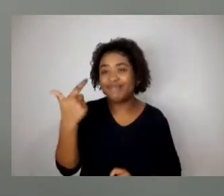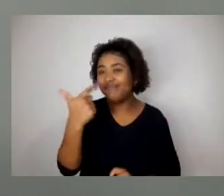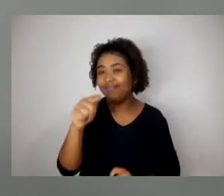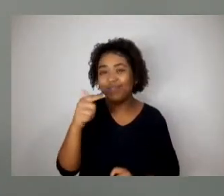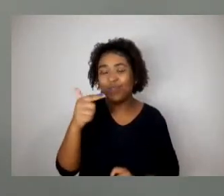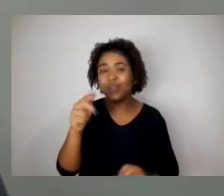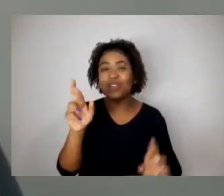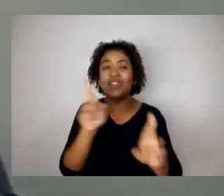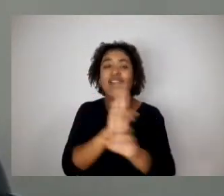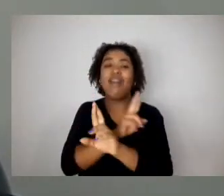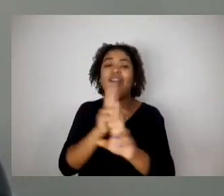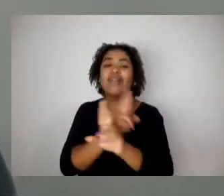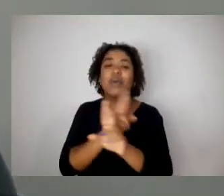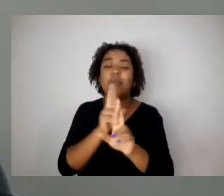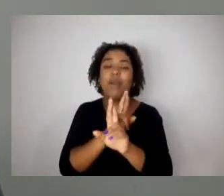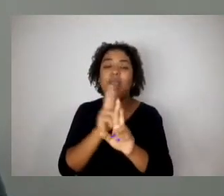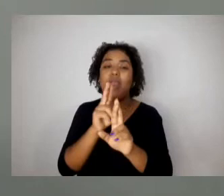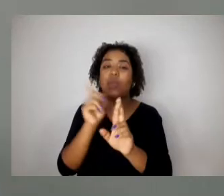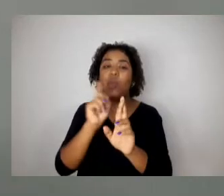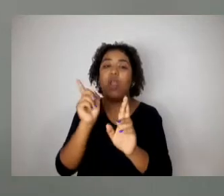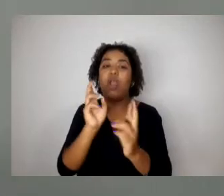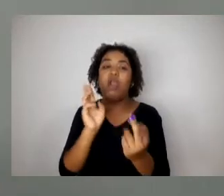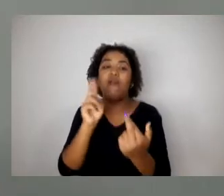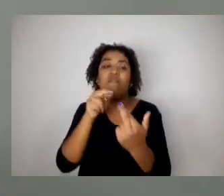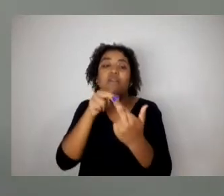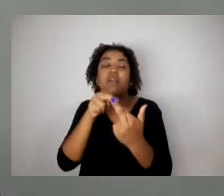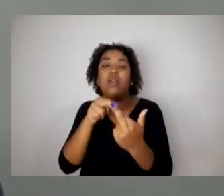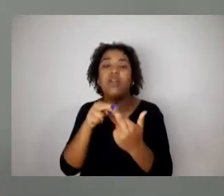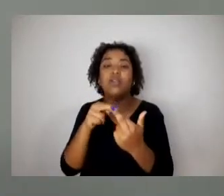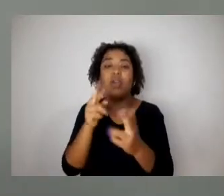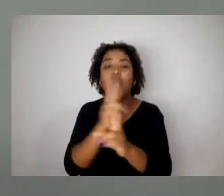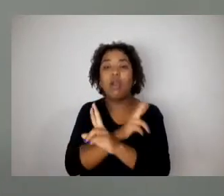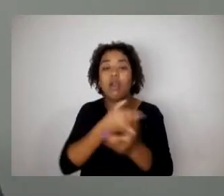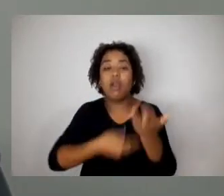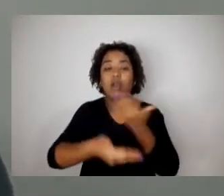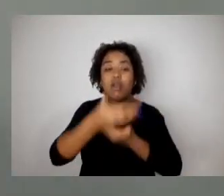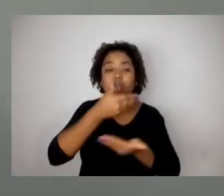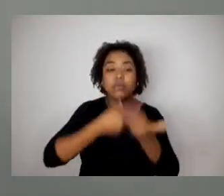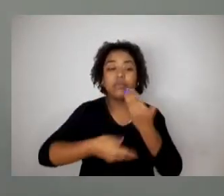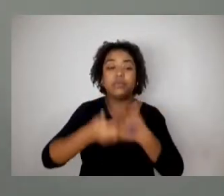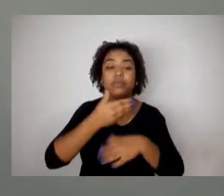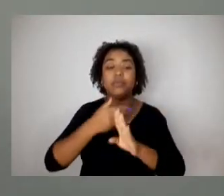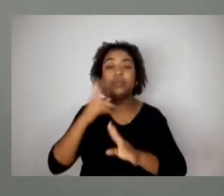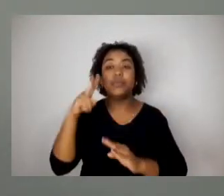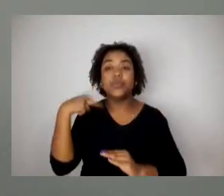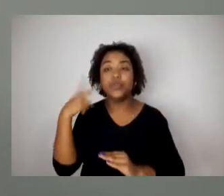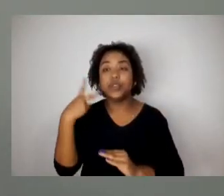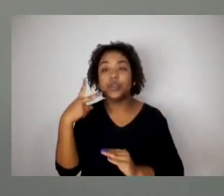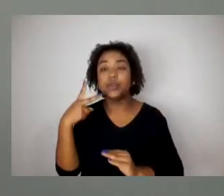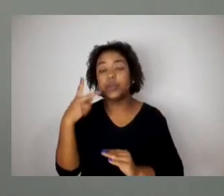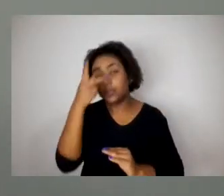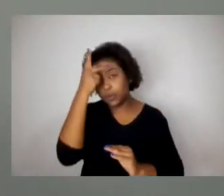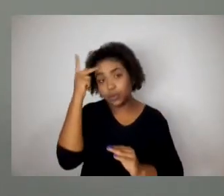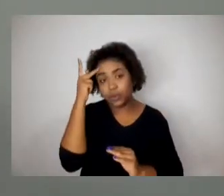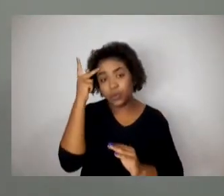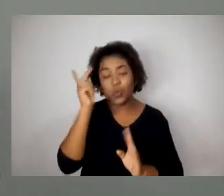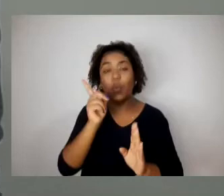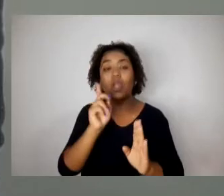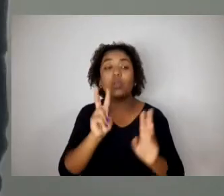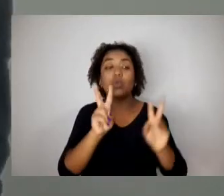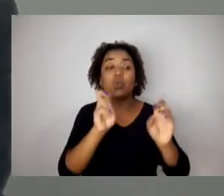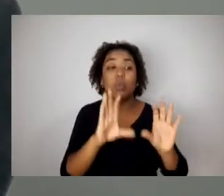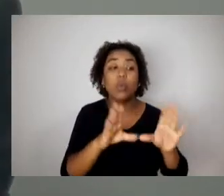do vereador ou do parque que se manifestou contrário com os idosos em si. Então, não